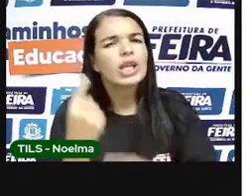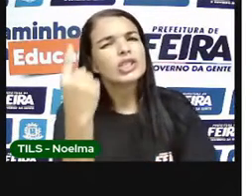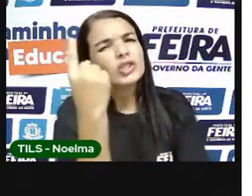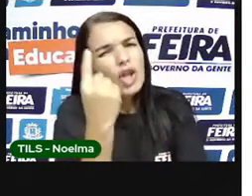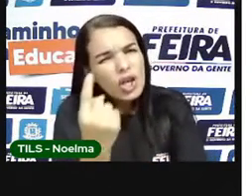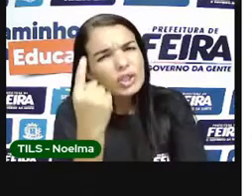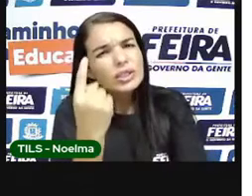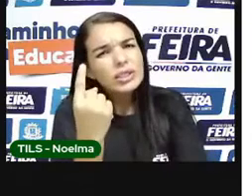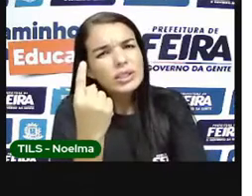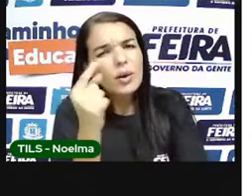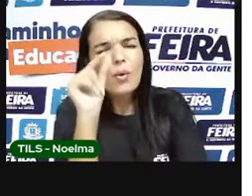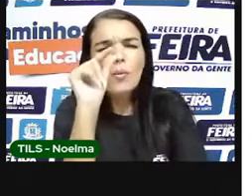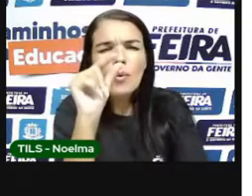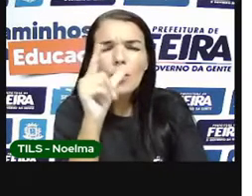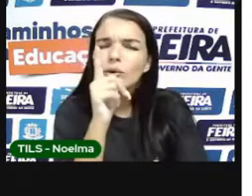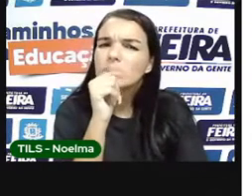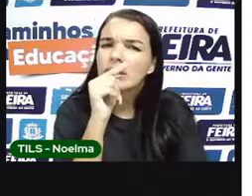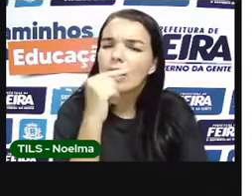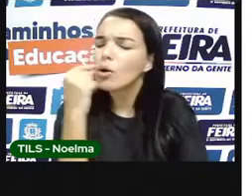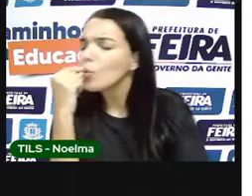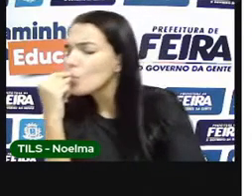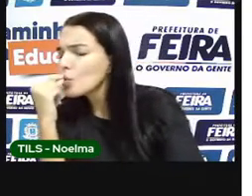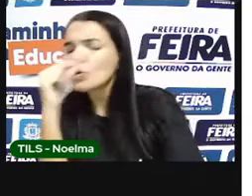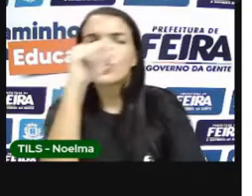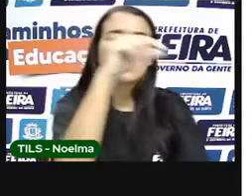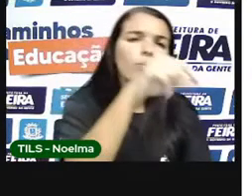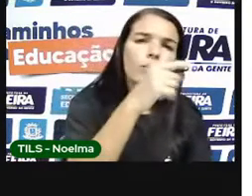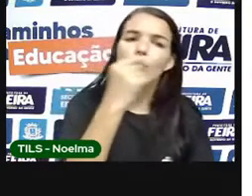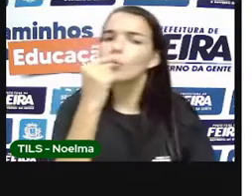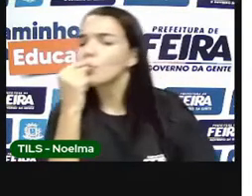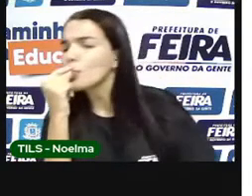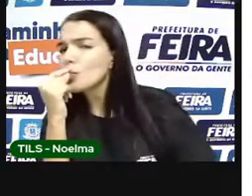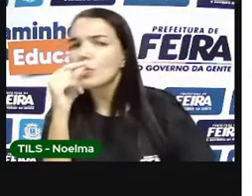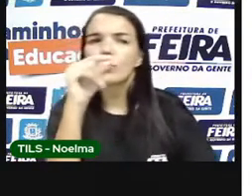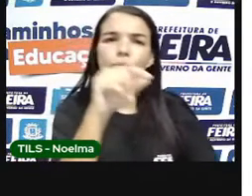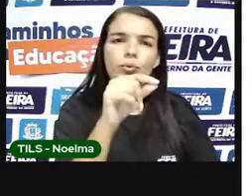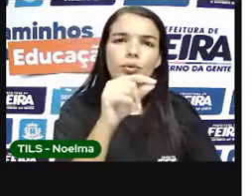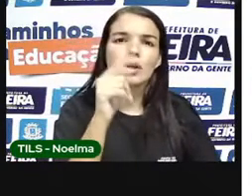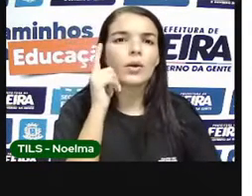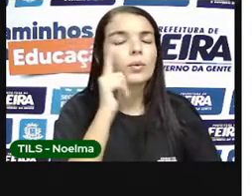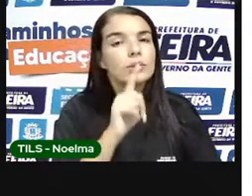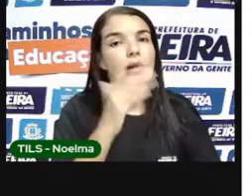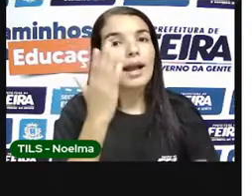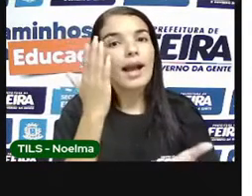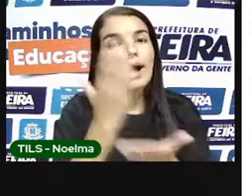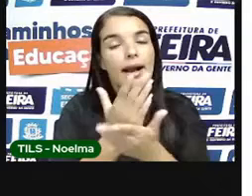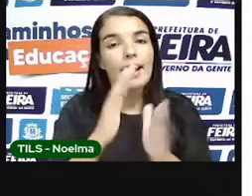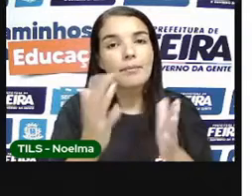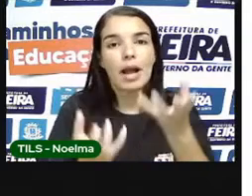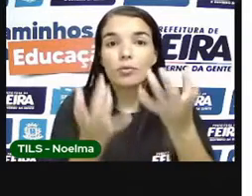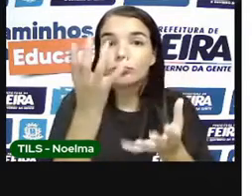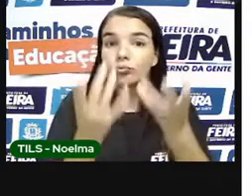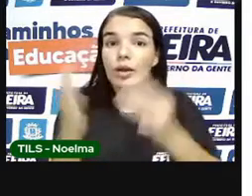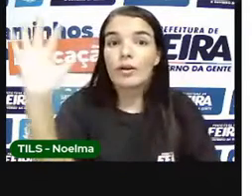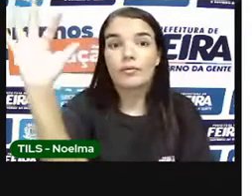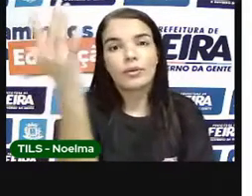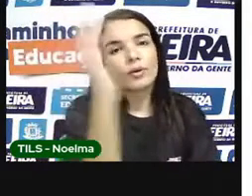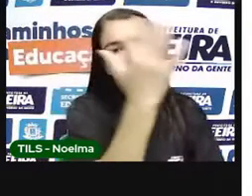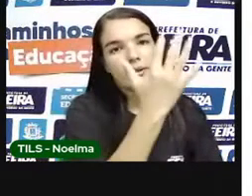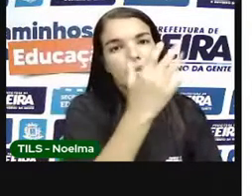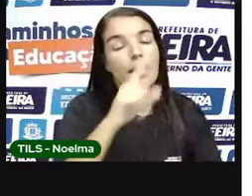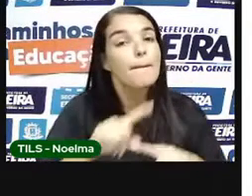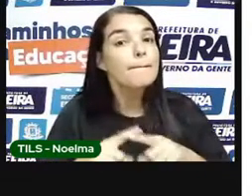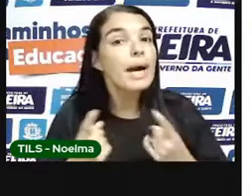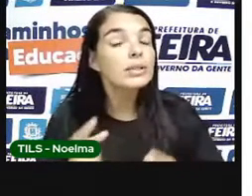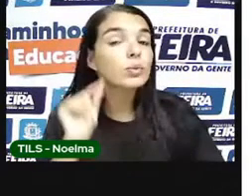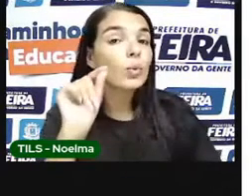apenas algumas gotinhas no bico Conseguir apagar o incêndio de uma floresta Só que aí, ele dá uma